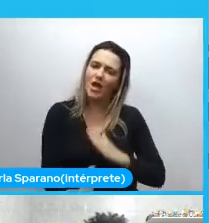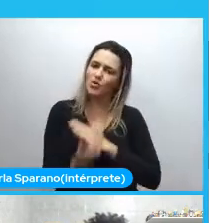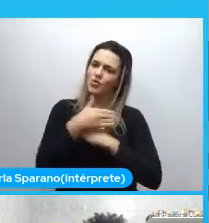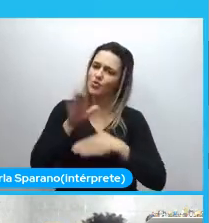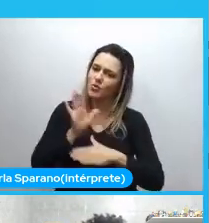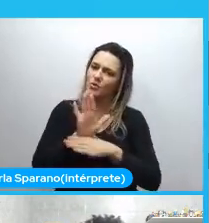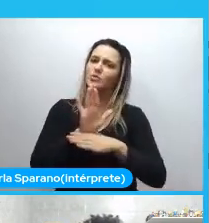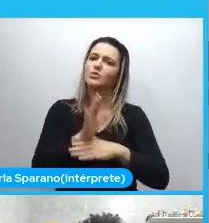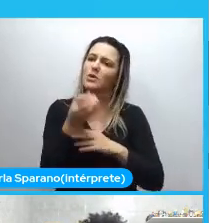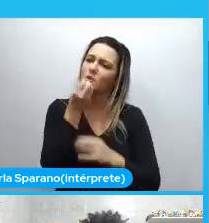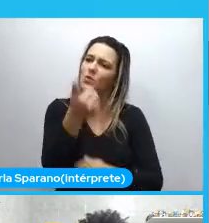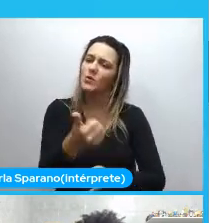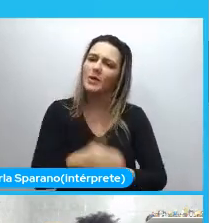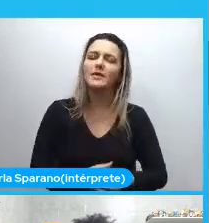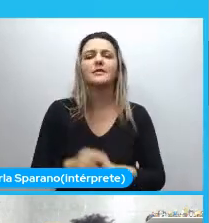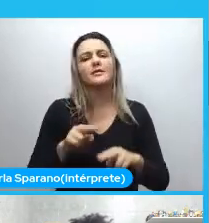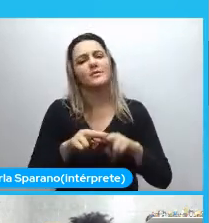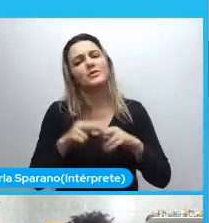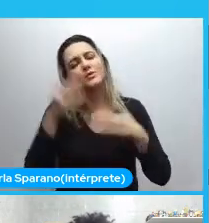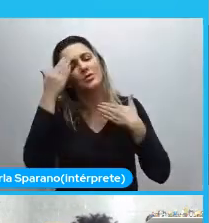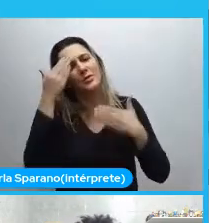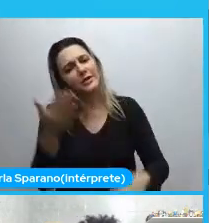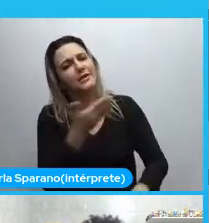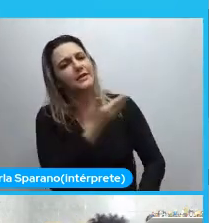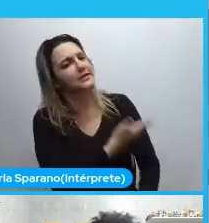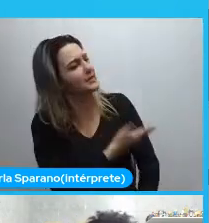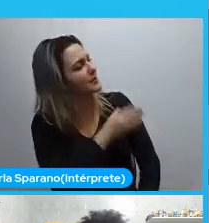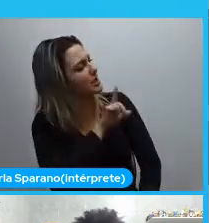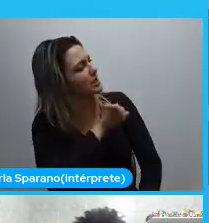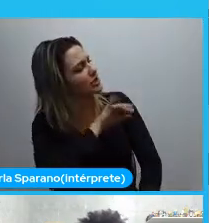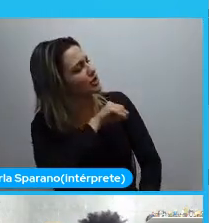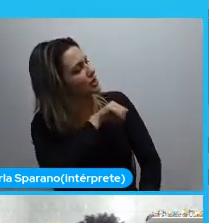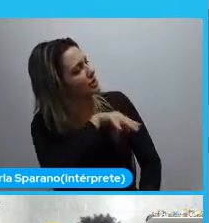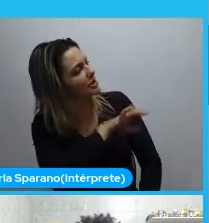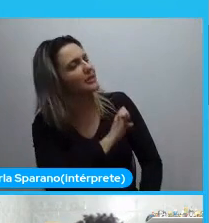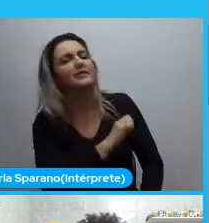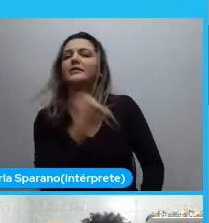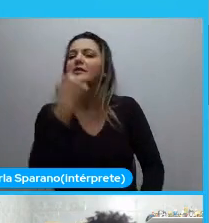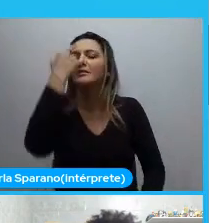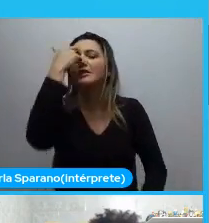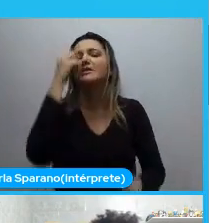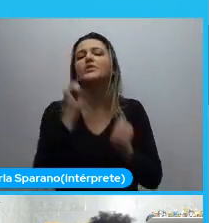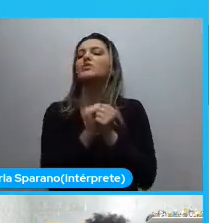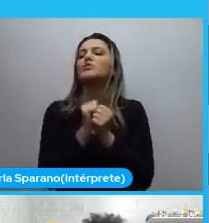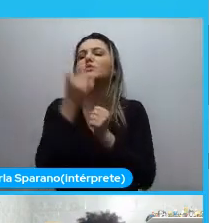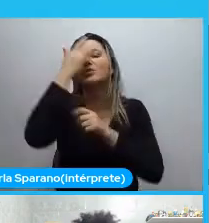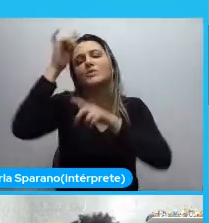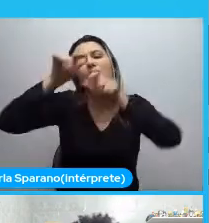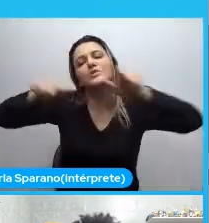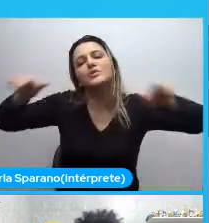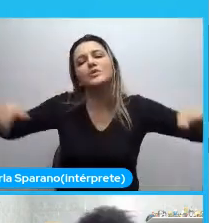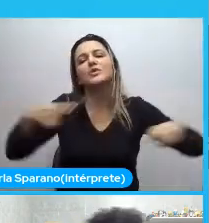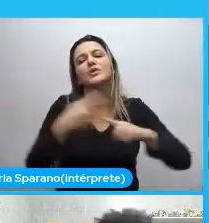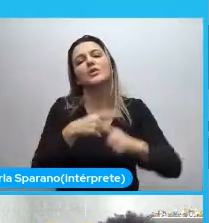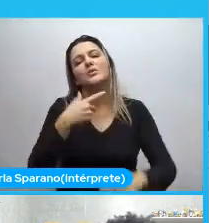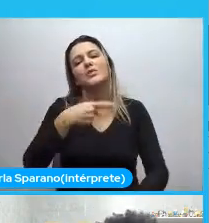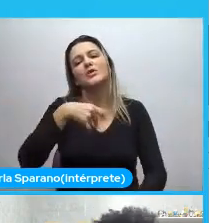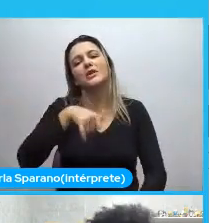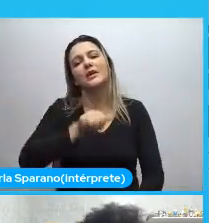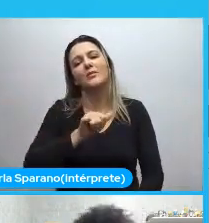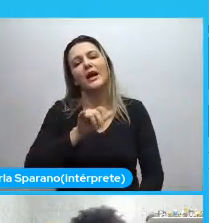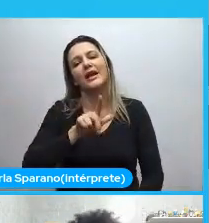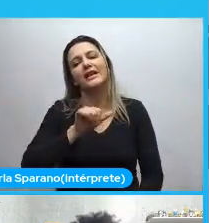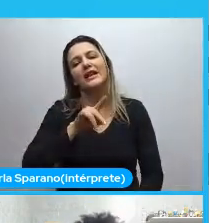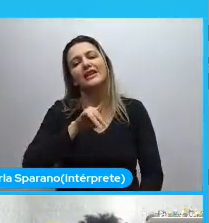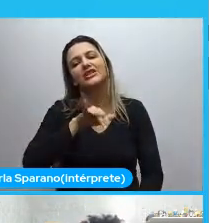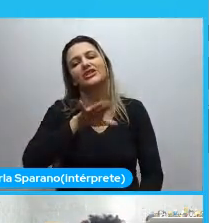E aí eu agradeço a Lidiane por ter pensado sobre... Junto com outras pessoas ter trazido o Pileides. Porque eu fui o Pileides que super me